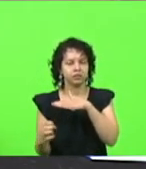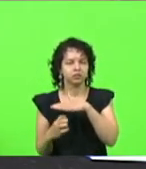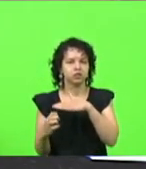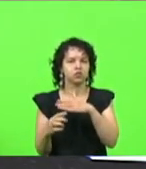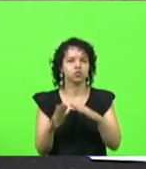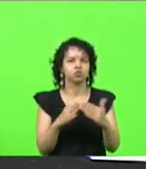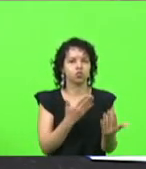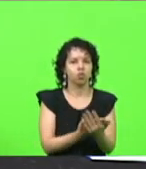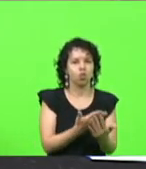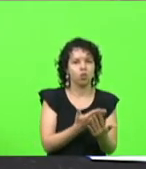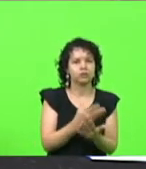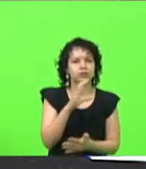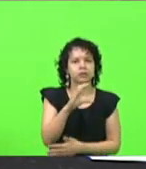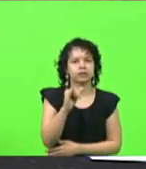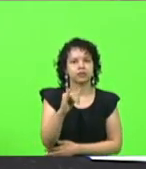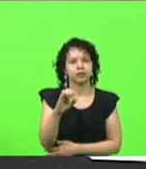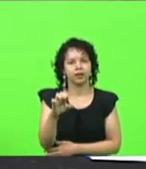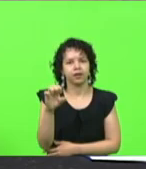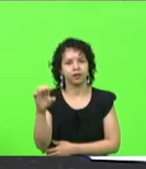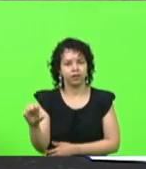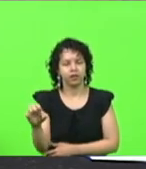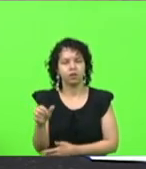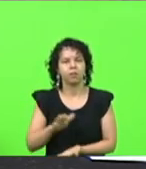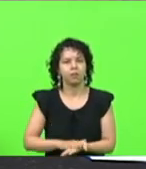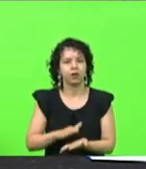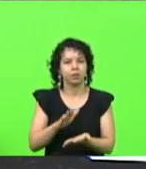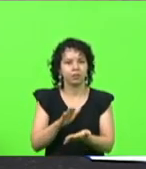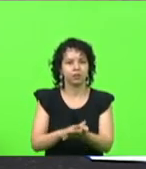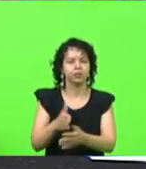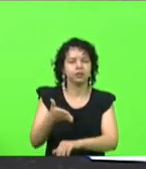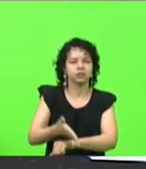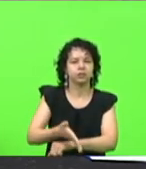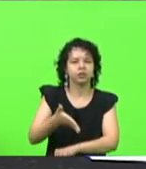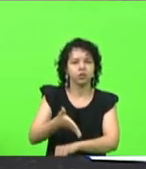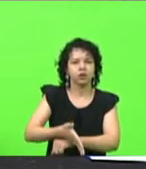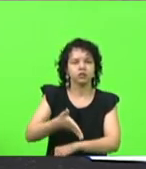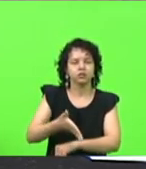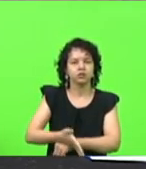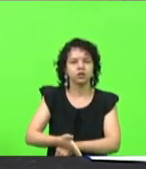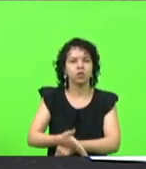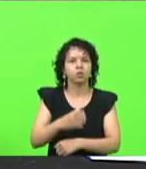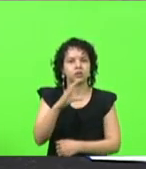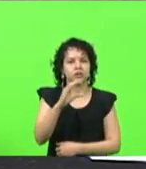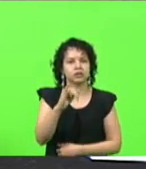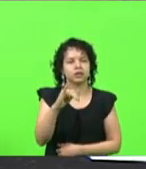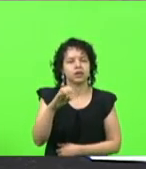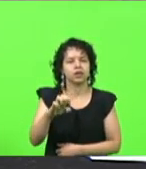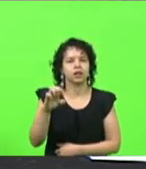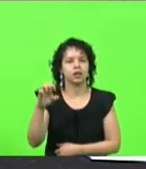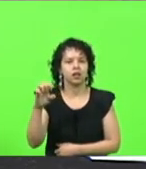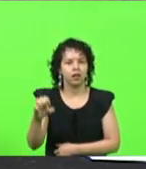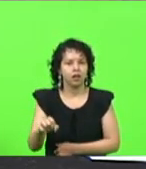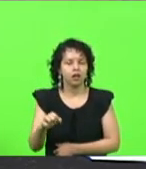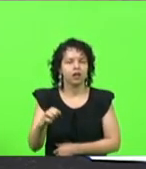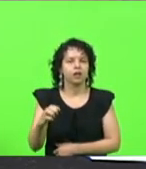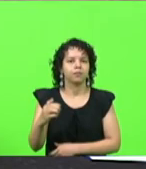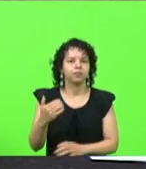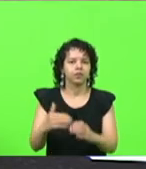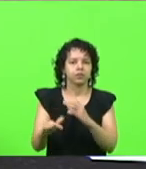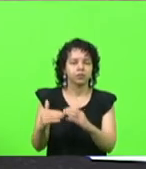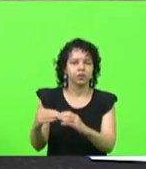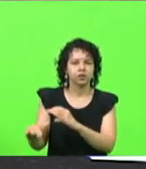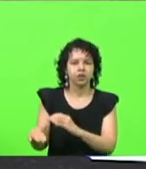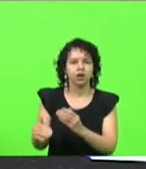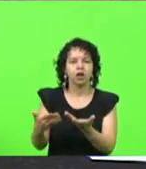o CIE, e eu quero parabenizar aí pela atuação, o CIE que encaminha os nossos